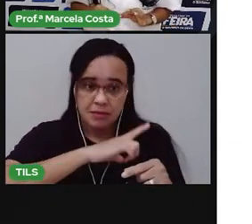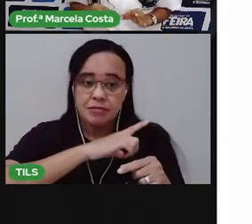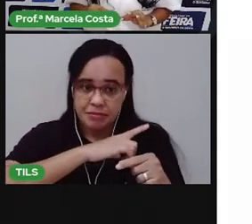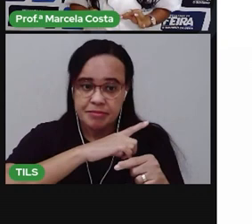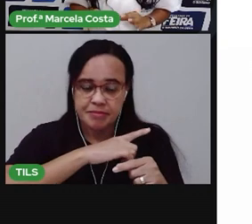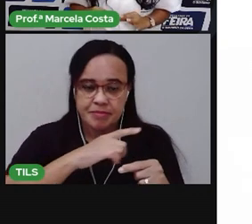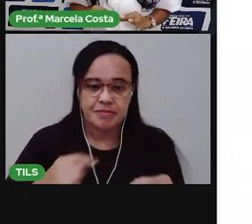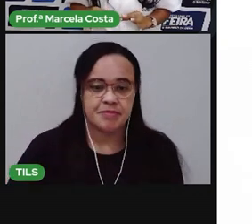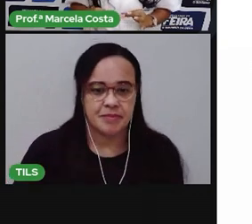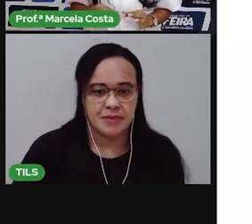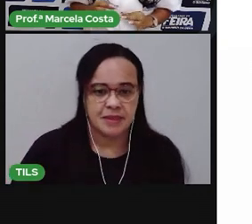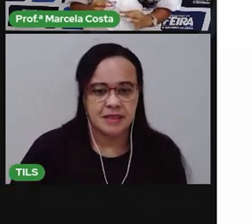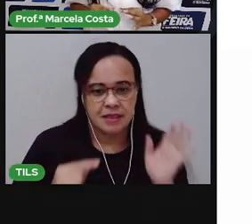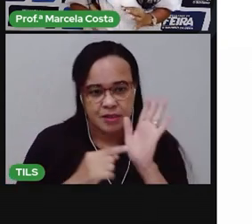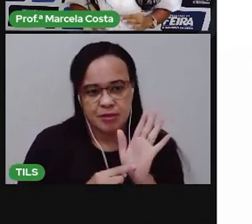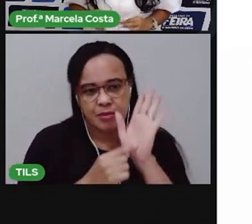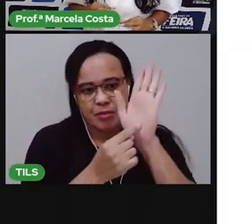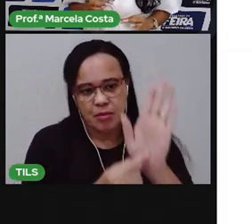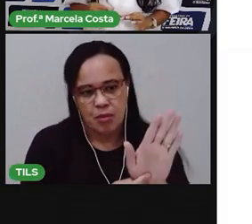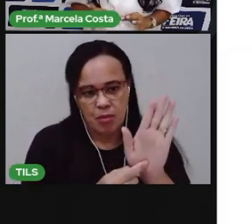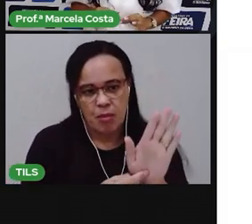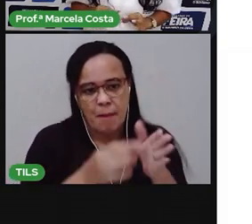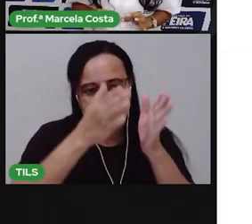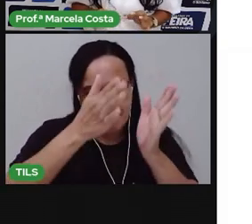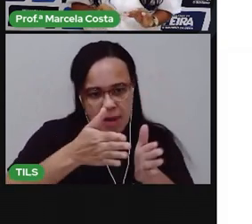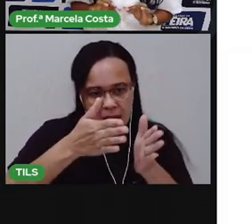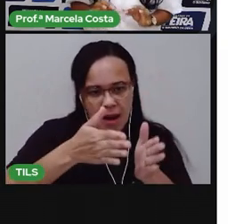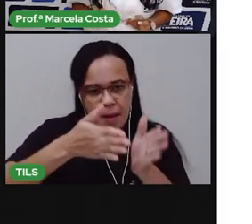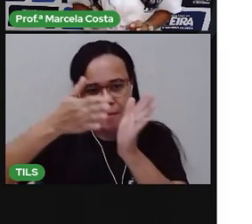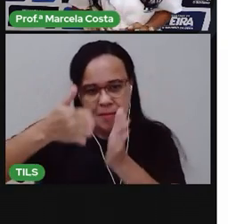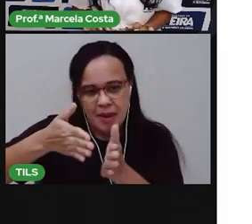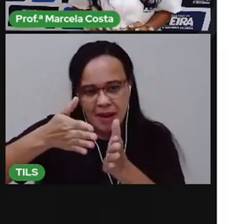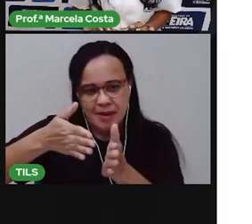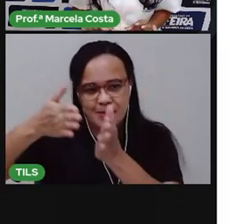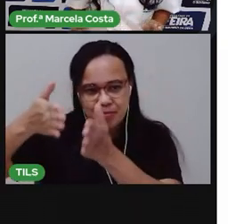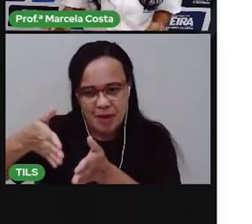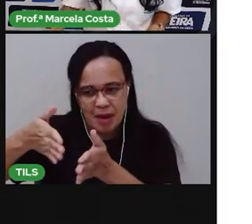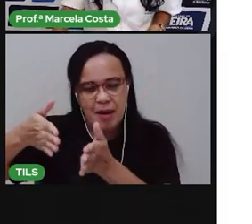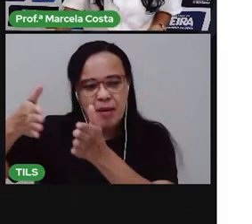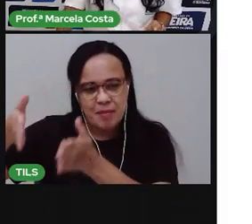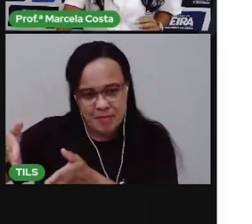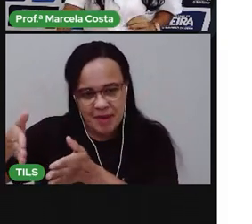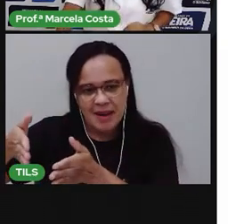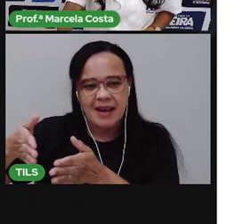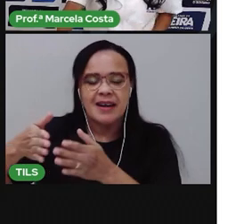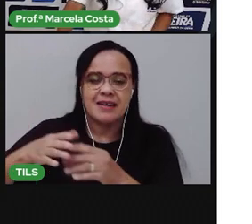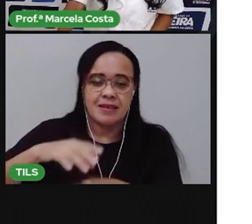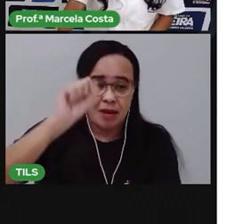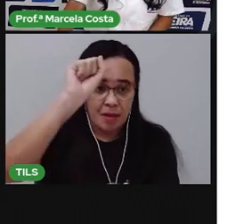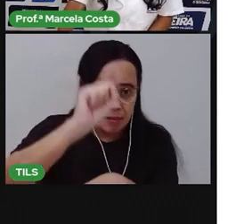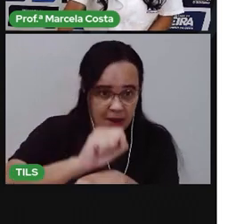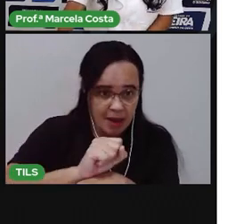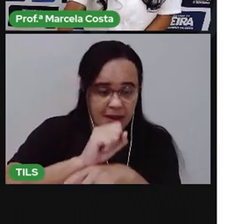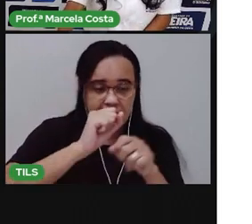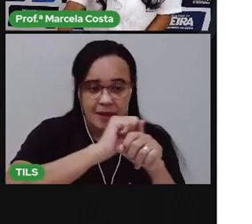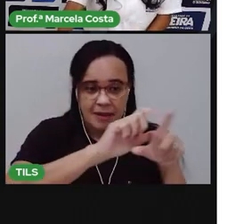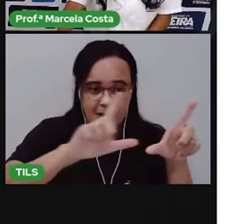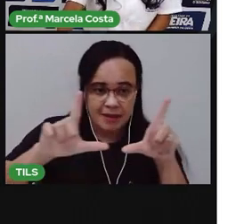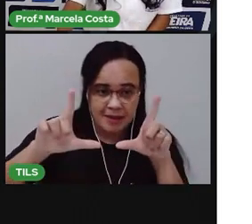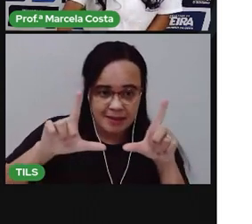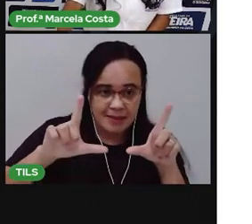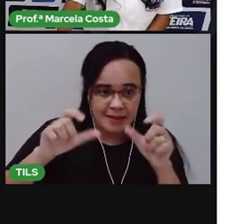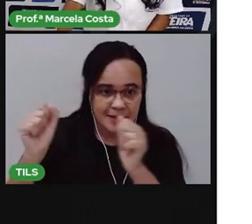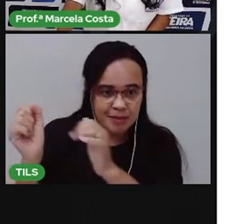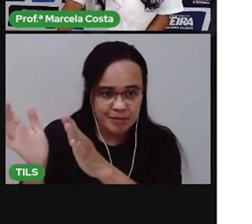Eu vou mostrar o passo a passo pra confeccionar esse brinquedo. Eu vou parar aqui a apresentação. Tá?